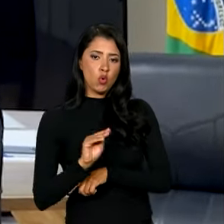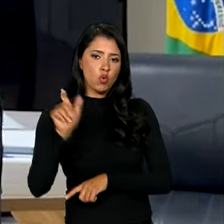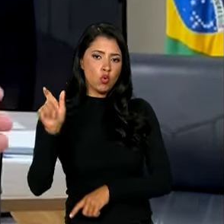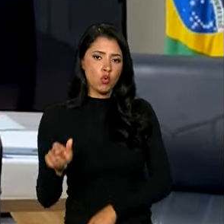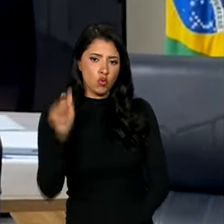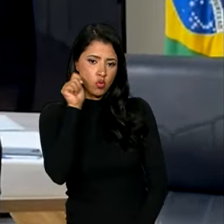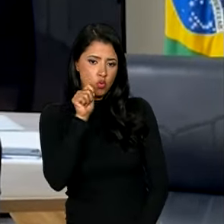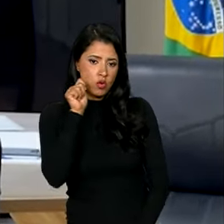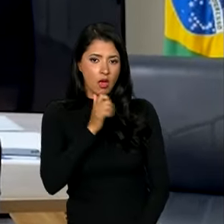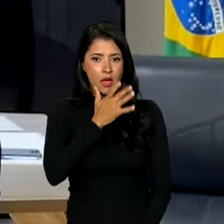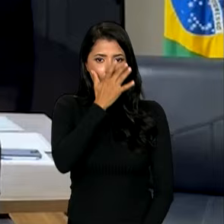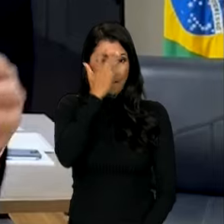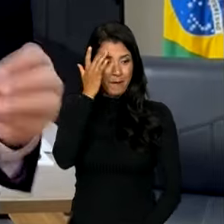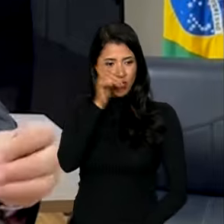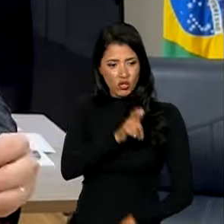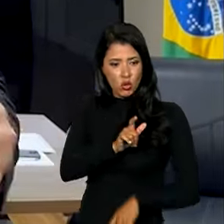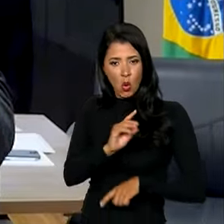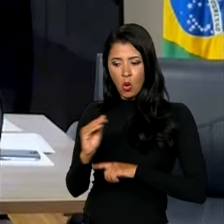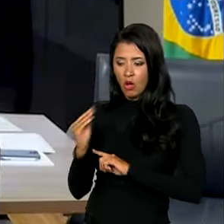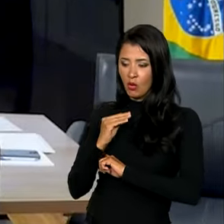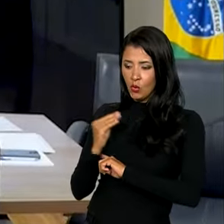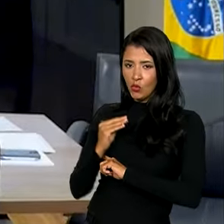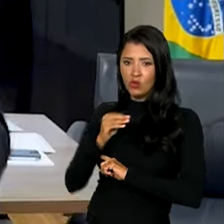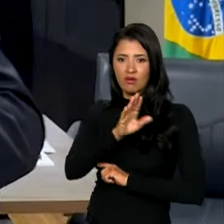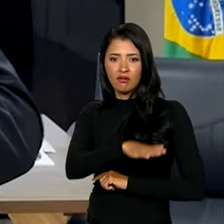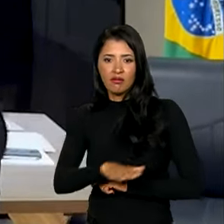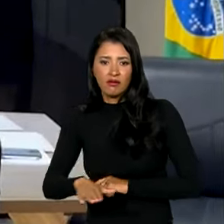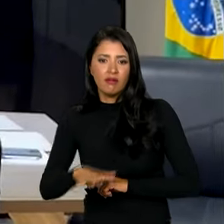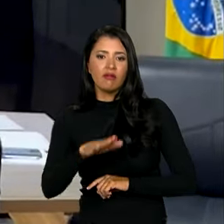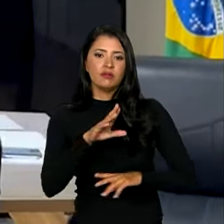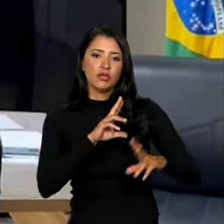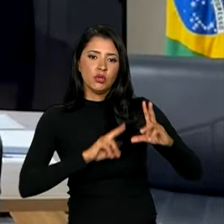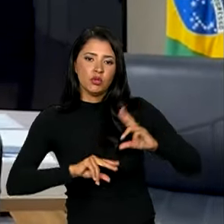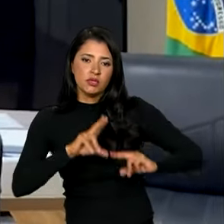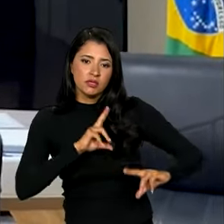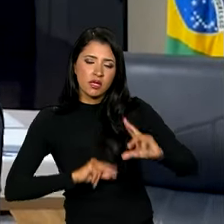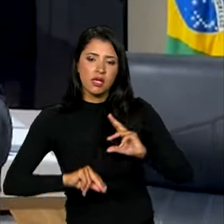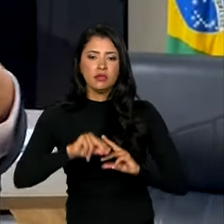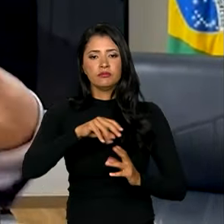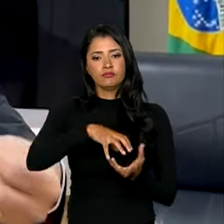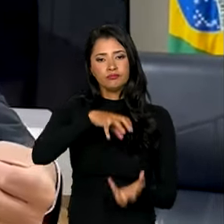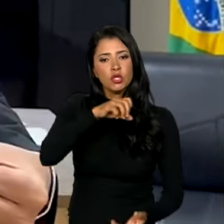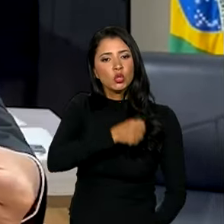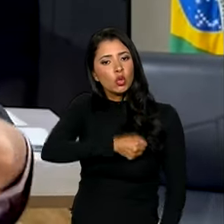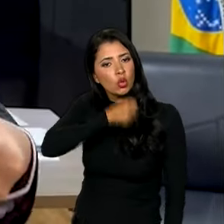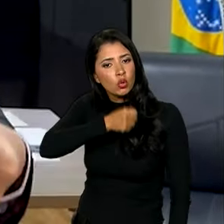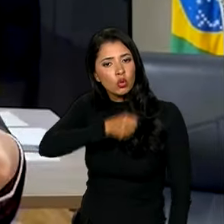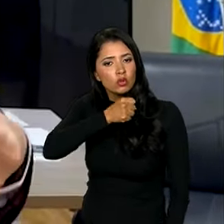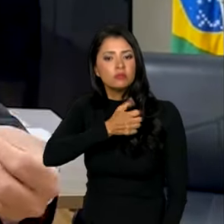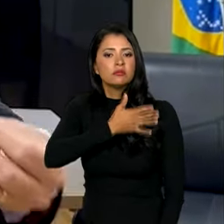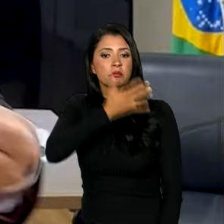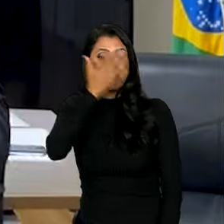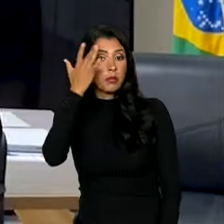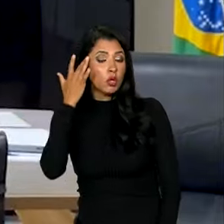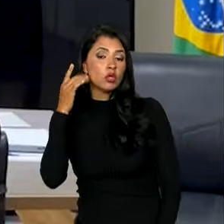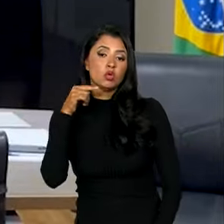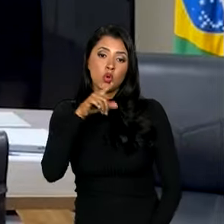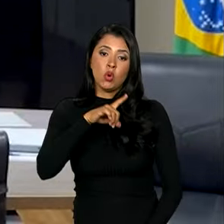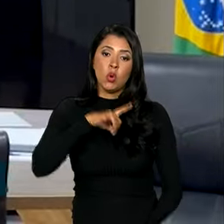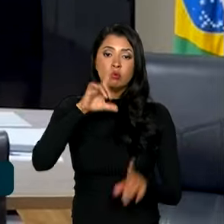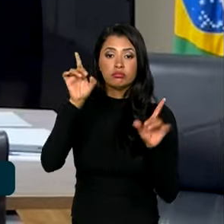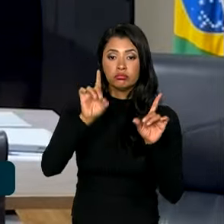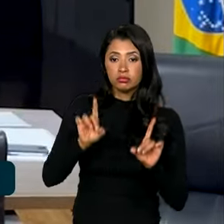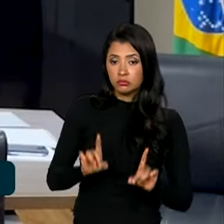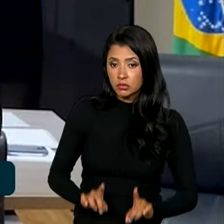As pessoas que são cuidadas, crianças, adolescentes, idosos, pessoas que têm alguma